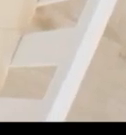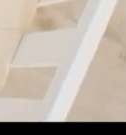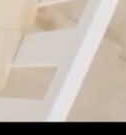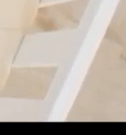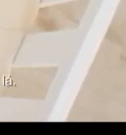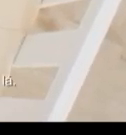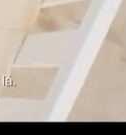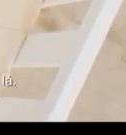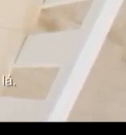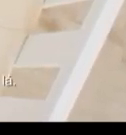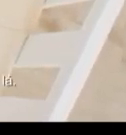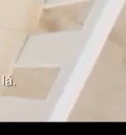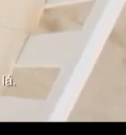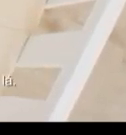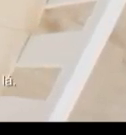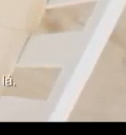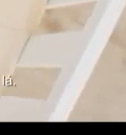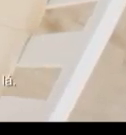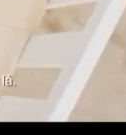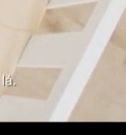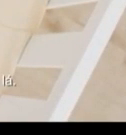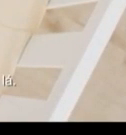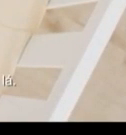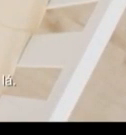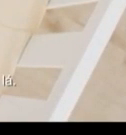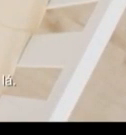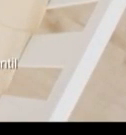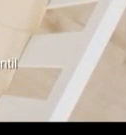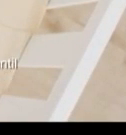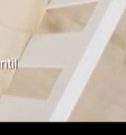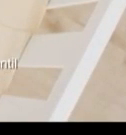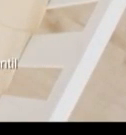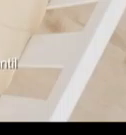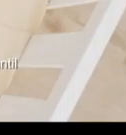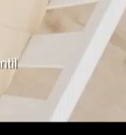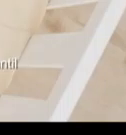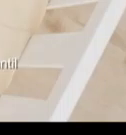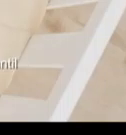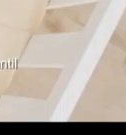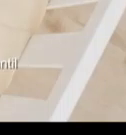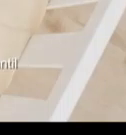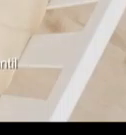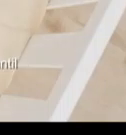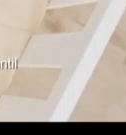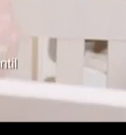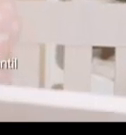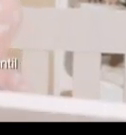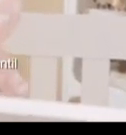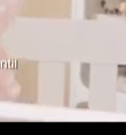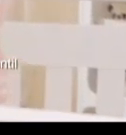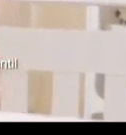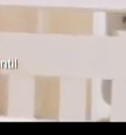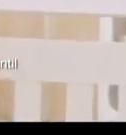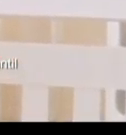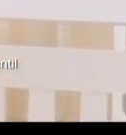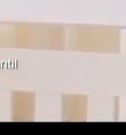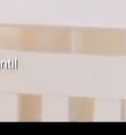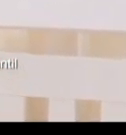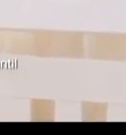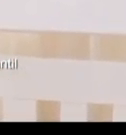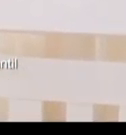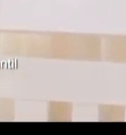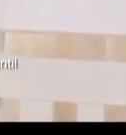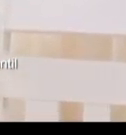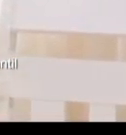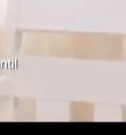quando crescer. Mas eu dou o melhor alimento do mundo pra ela chegar lá. O leite materno previne doenças, reduz a mortalidade infantil e tem